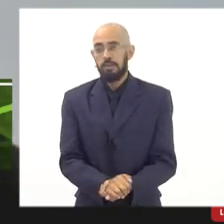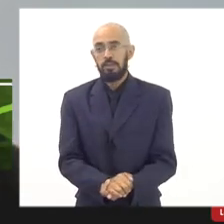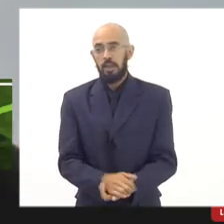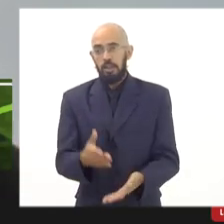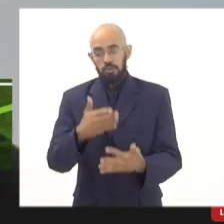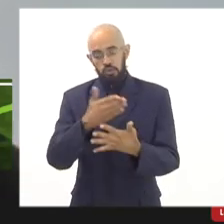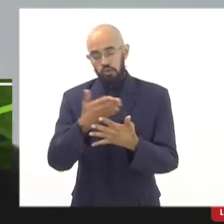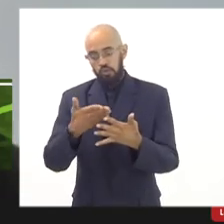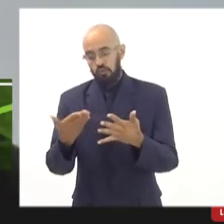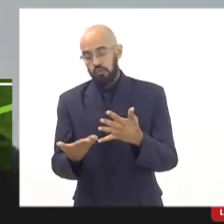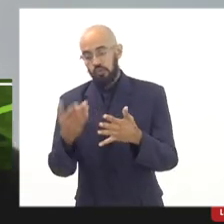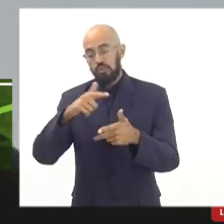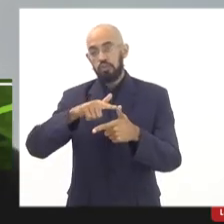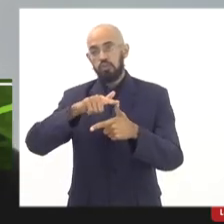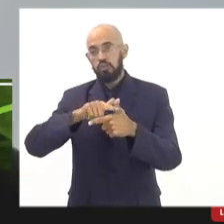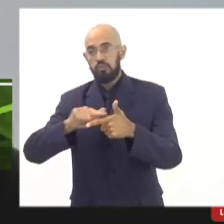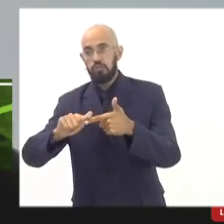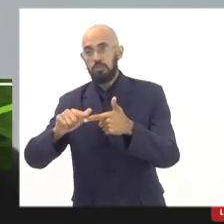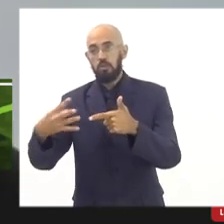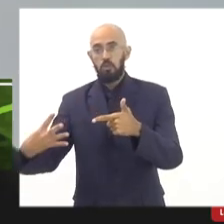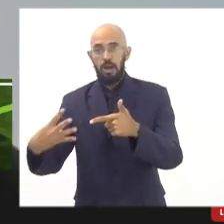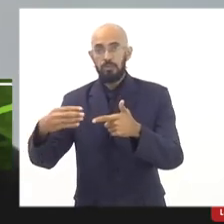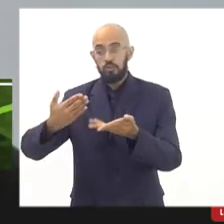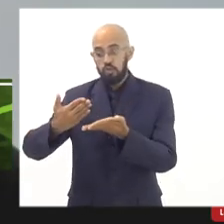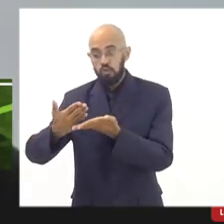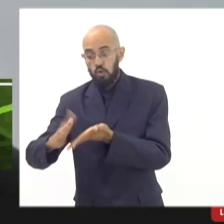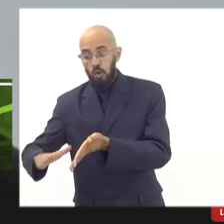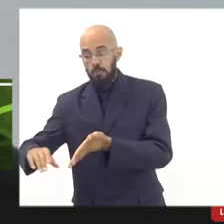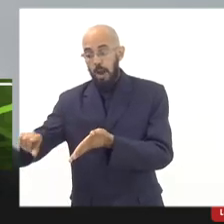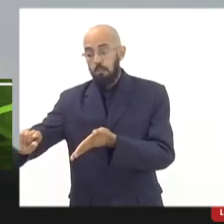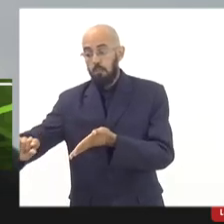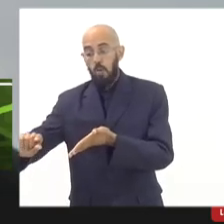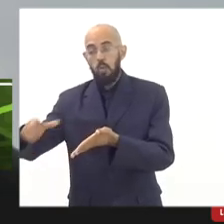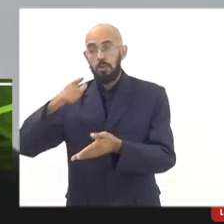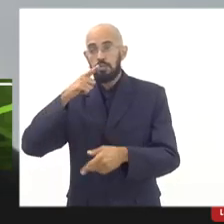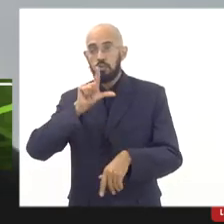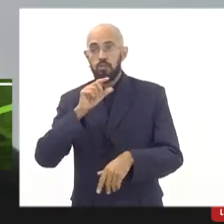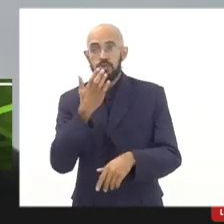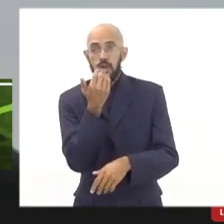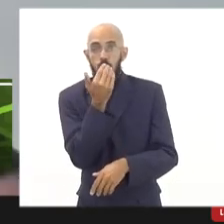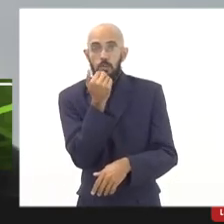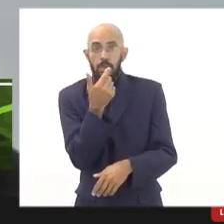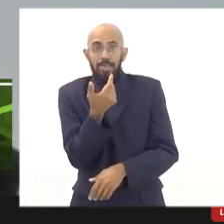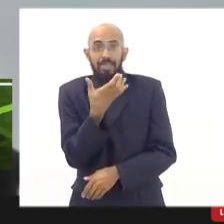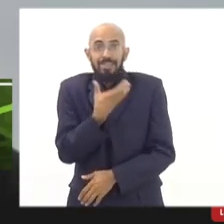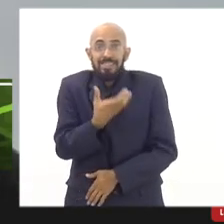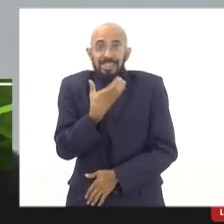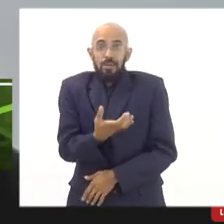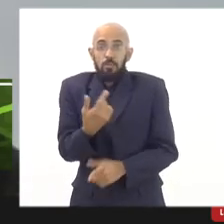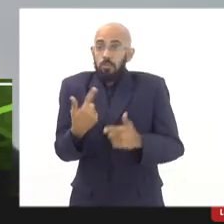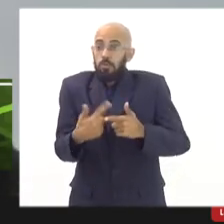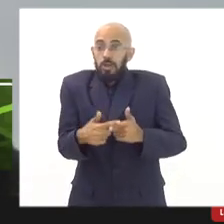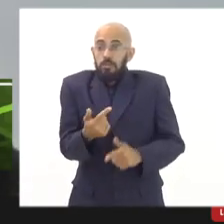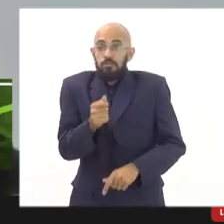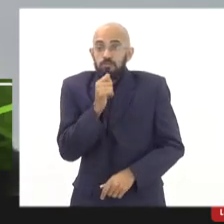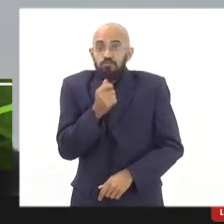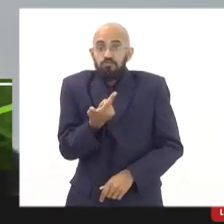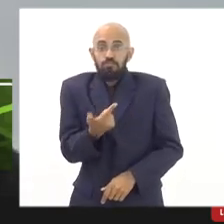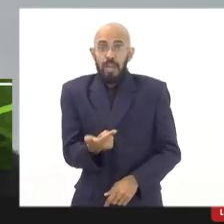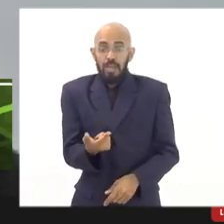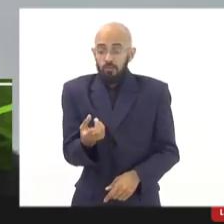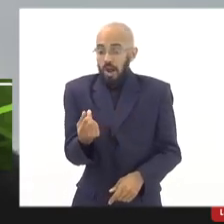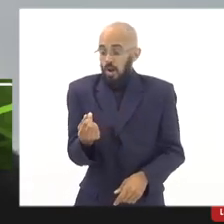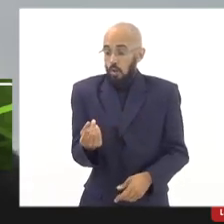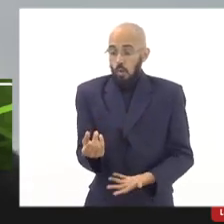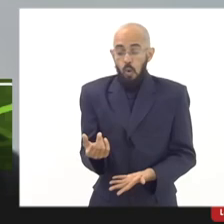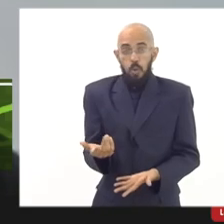4, que é a quantidade de semanas, e deixar sobrar um pouquinho para a gente poder comer nem em dezembro, porque não tem valor, não tem repasse de merenda